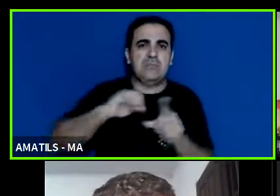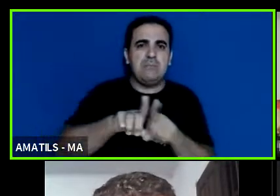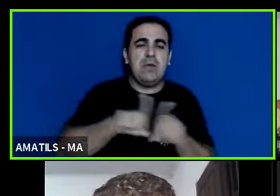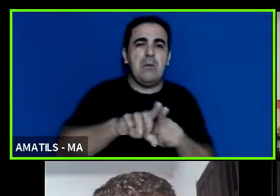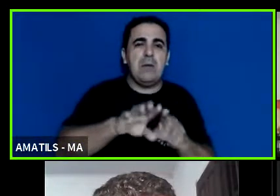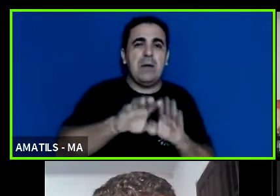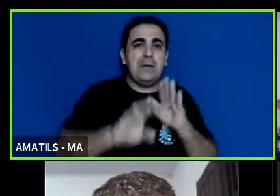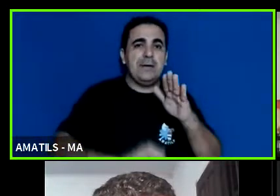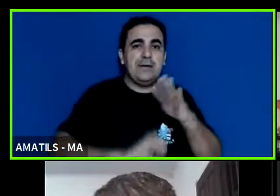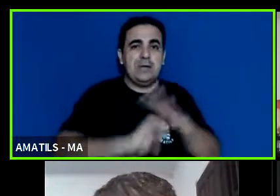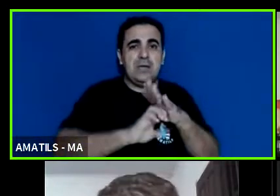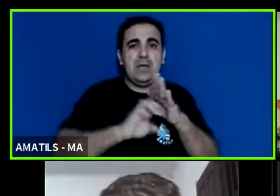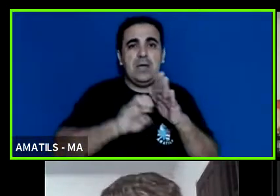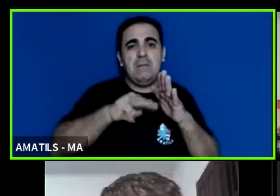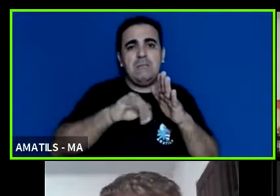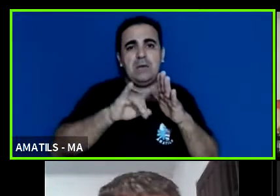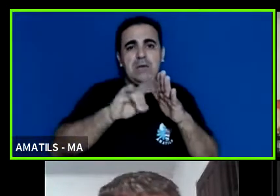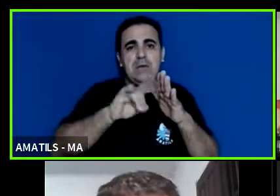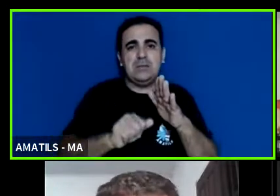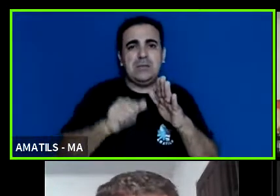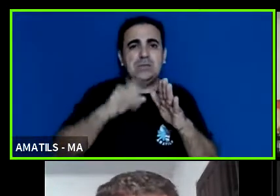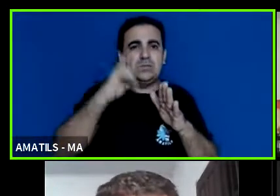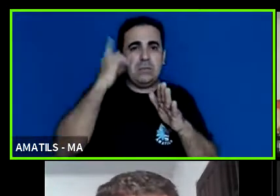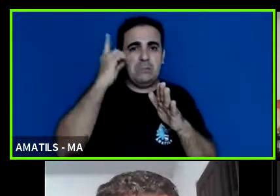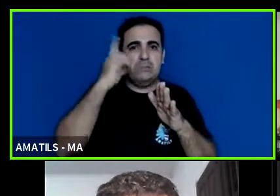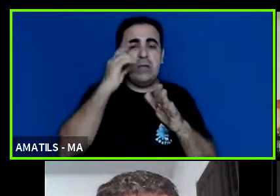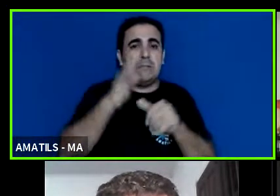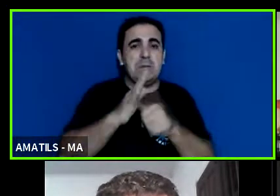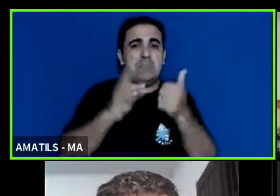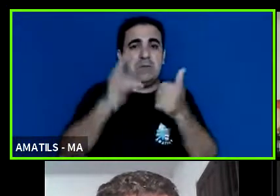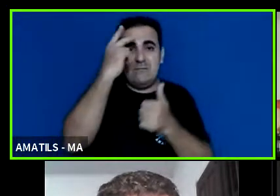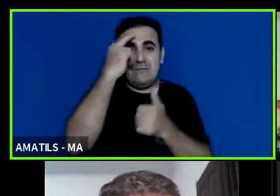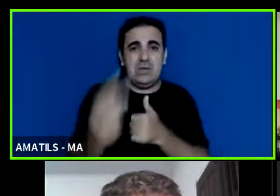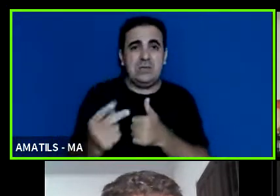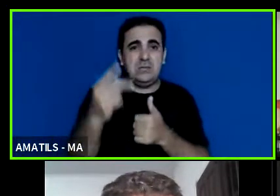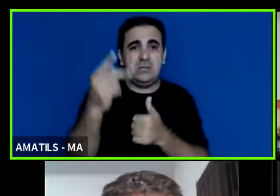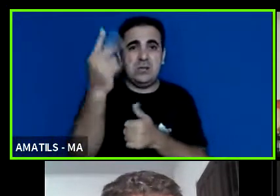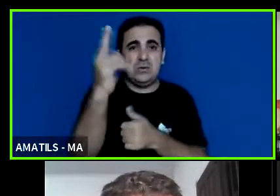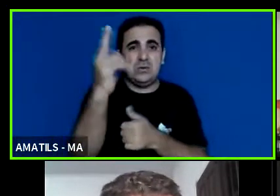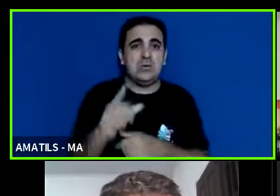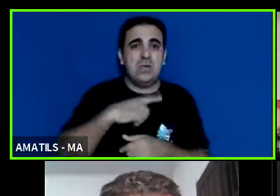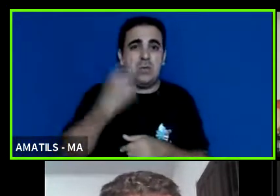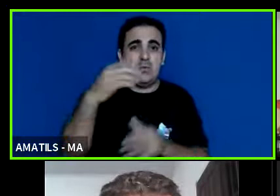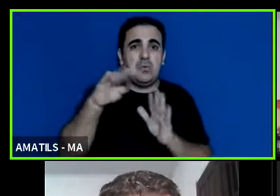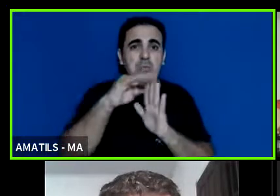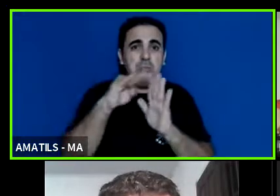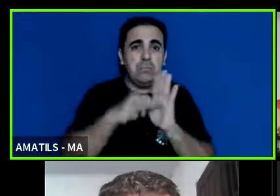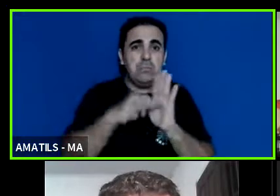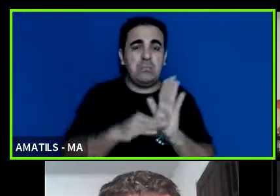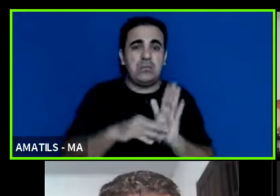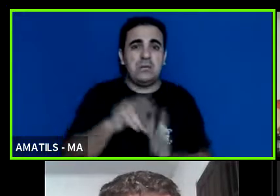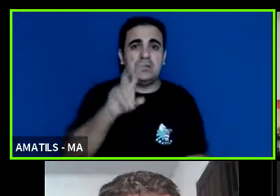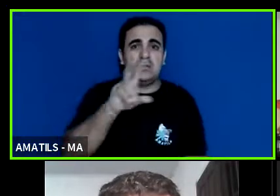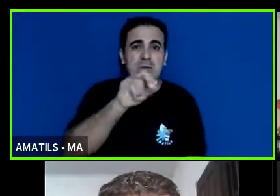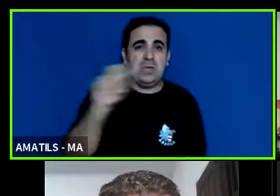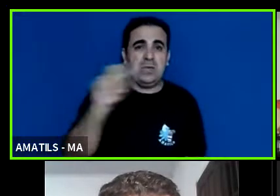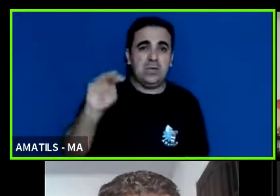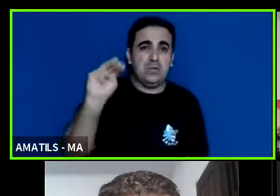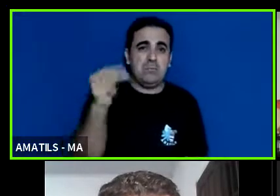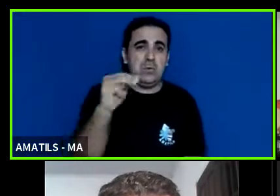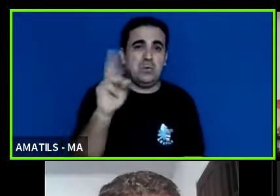aportadas e vamos pela primeira vez na história do Distrito Federal ter um projeto de 500 mil reais